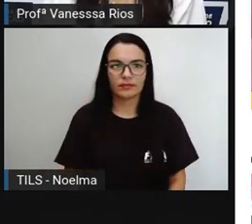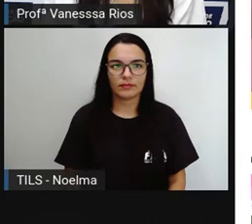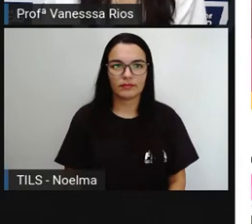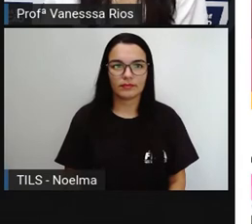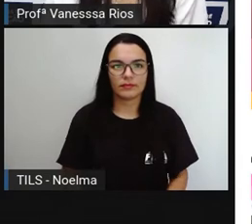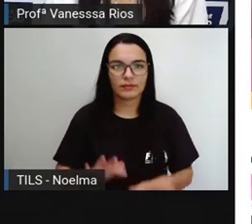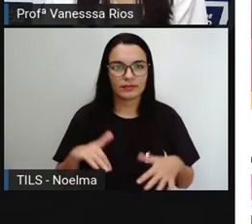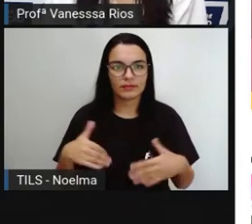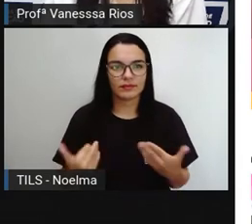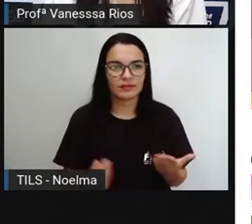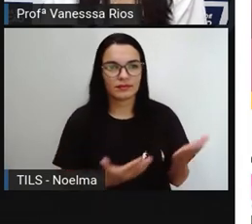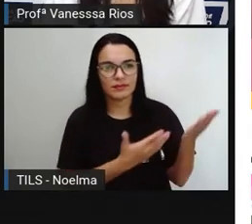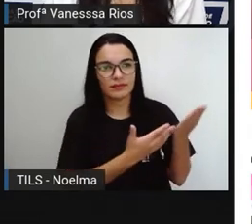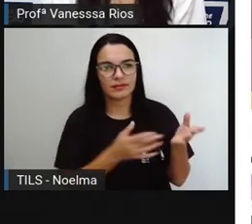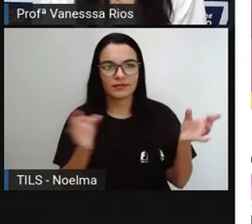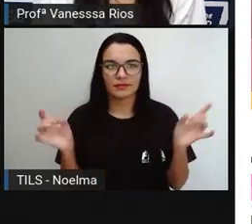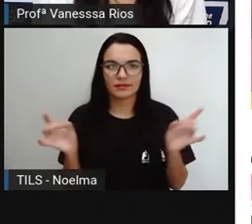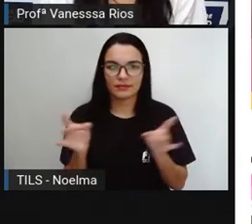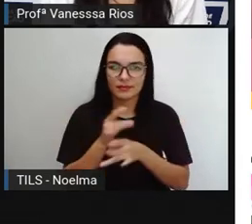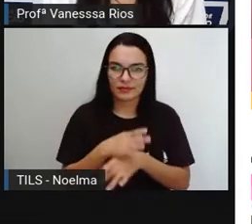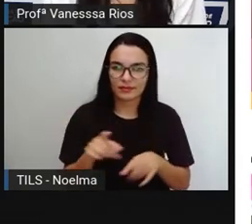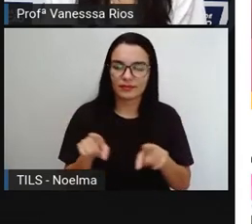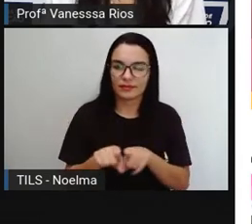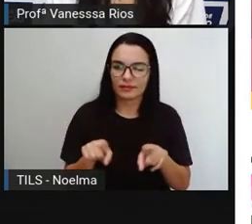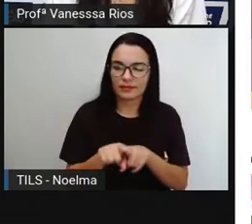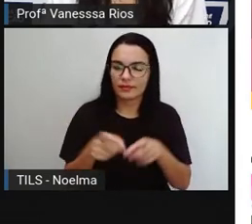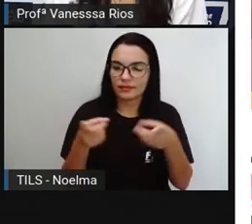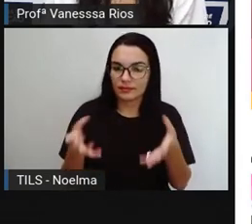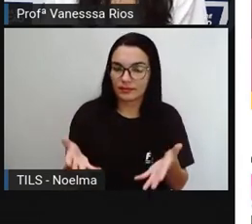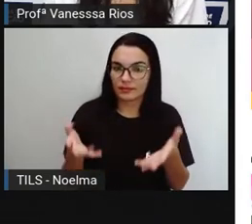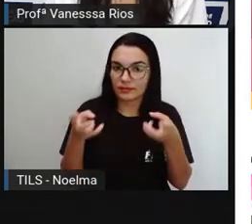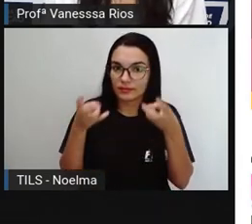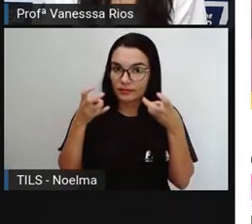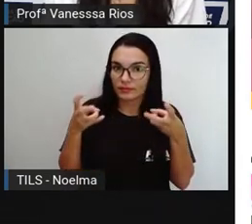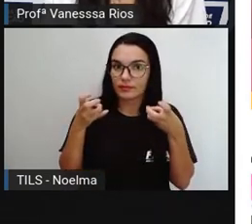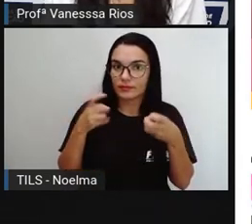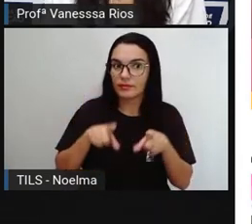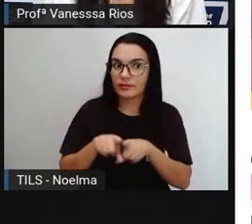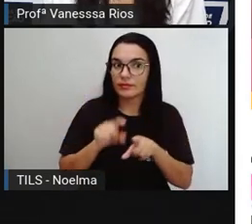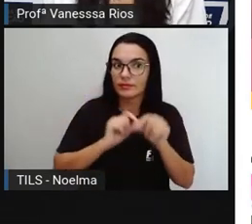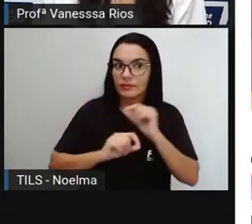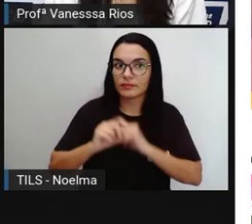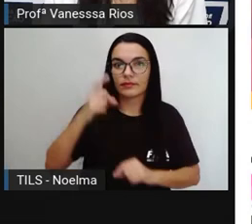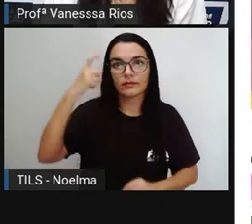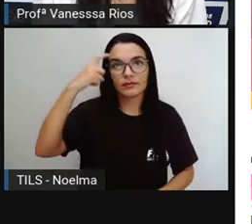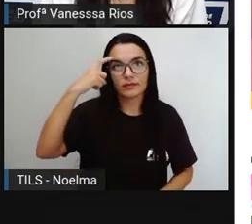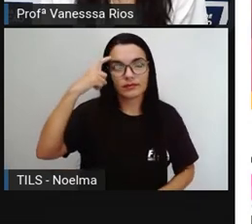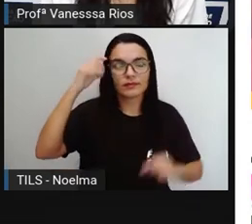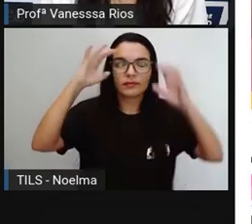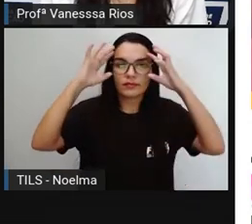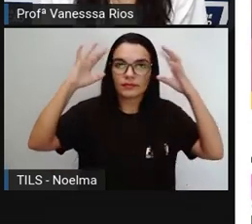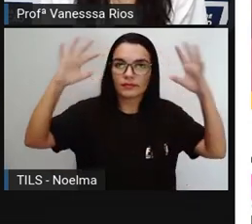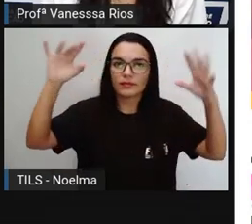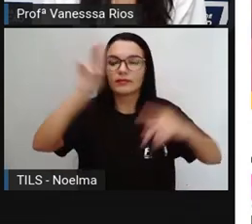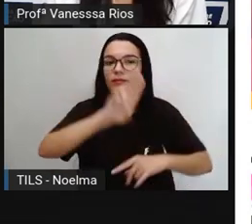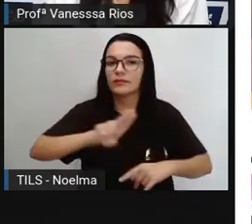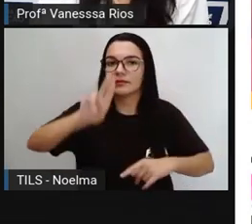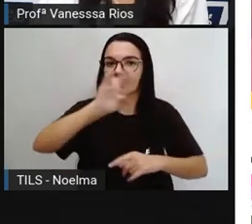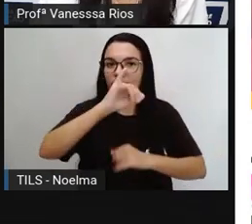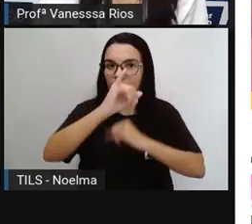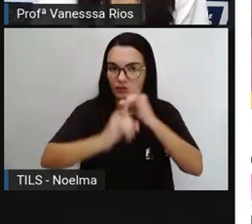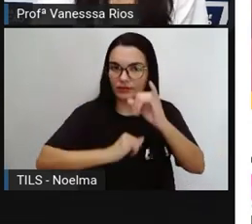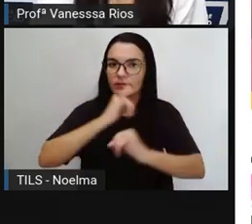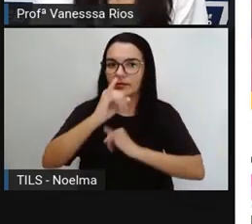para concluir e observar a importância, né? De termos aí essa reflexão e esse pensamento sobre o uso da internet,